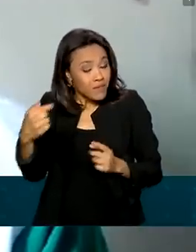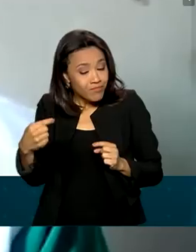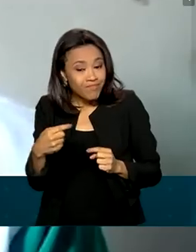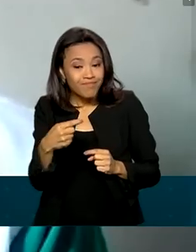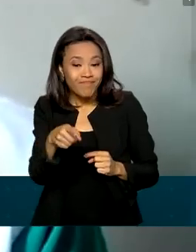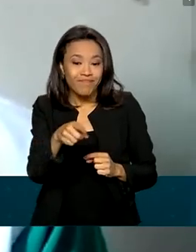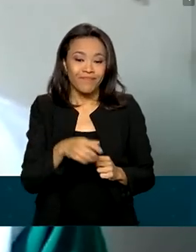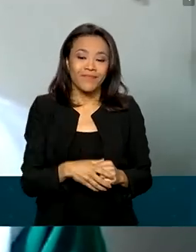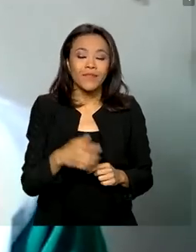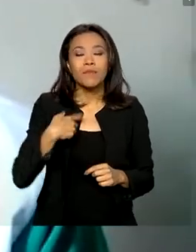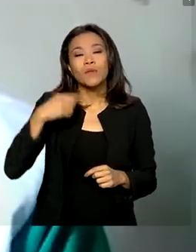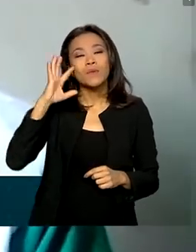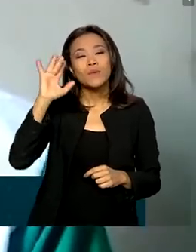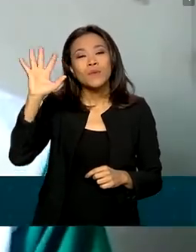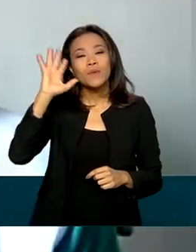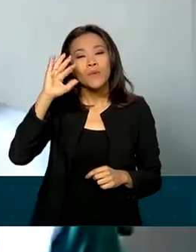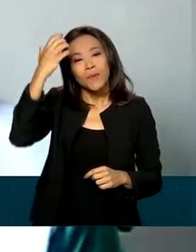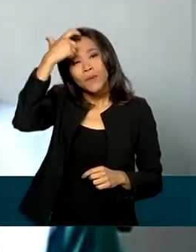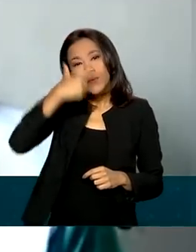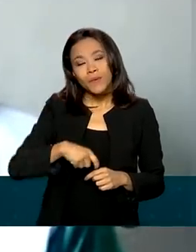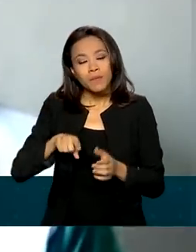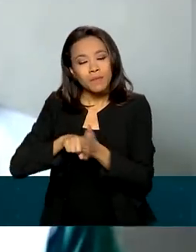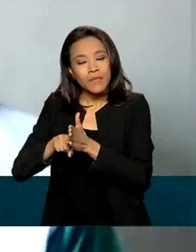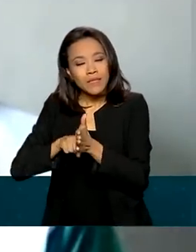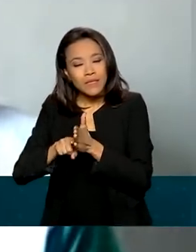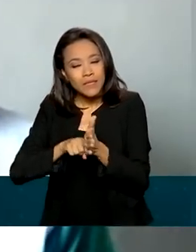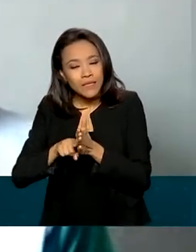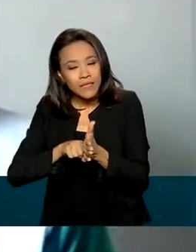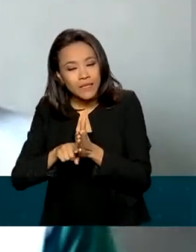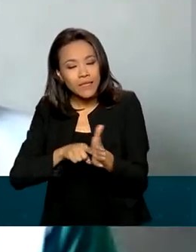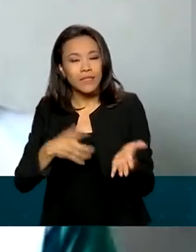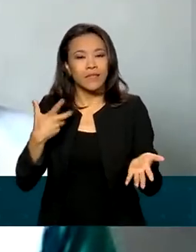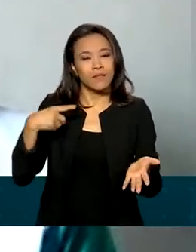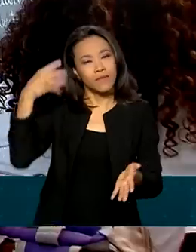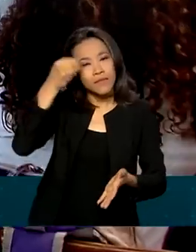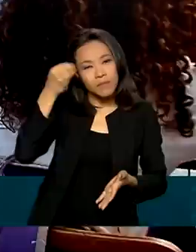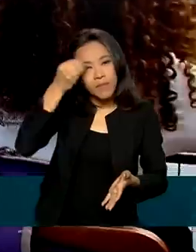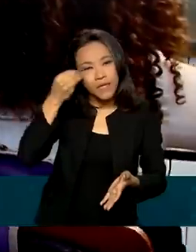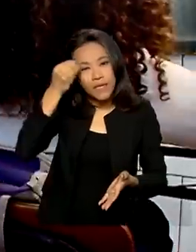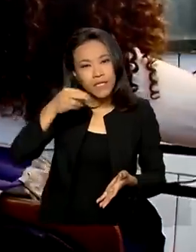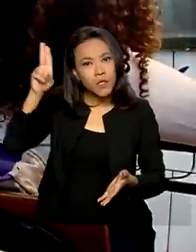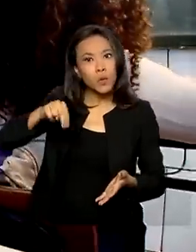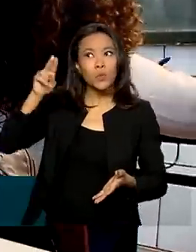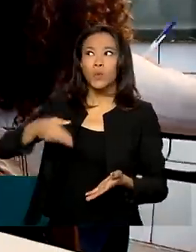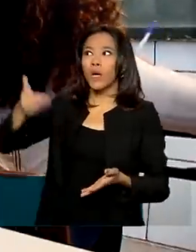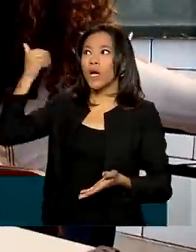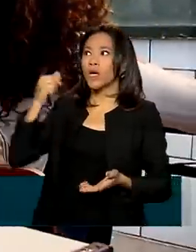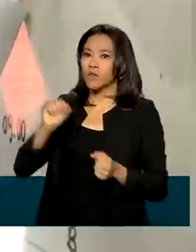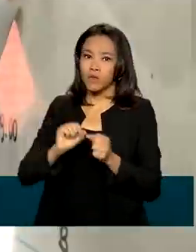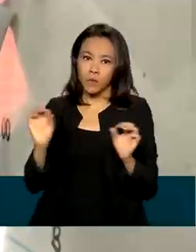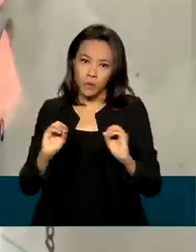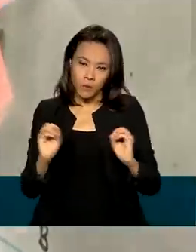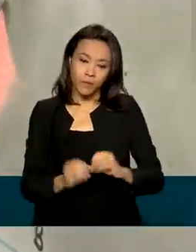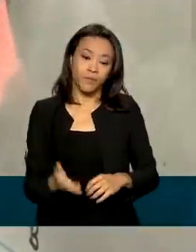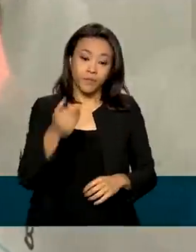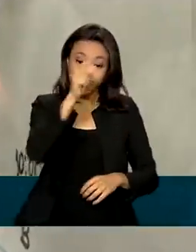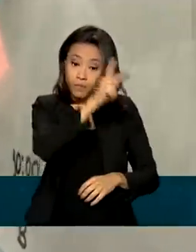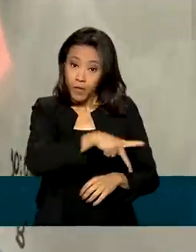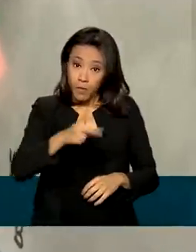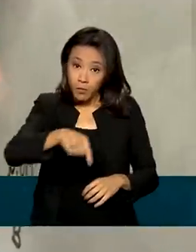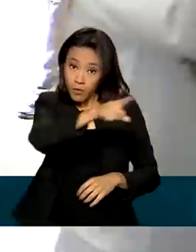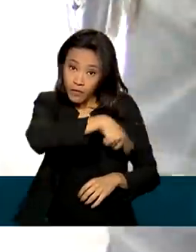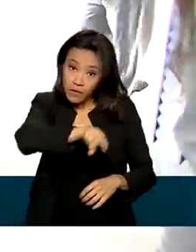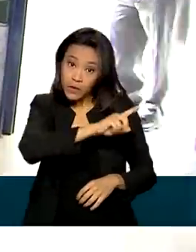Eu sou em ser cientista, fazer umas experiências que eu nunca fiz. Diretores e professores dos Ensinos